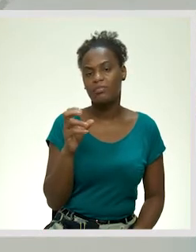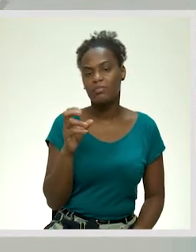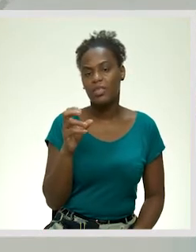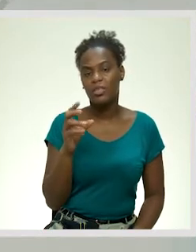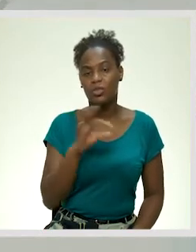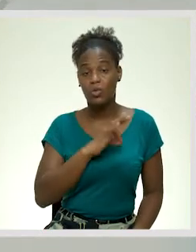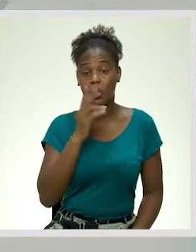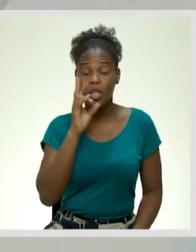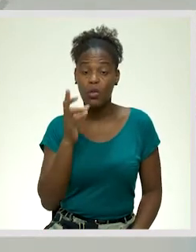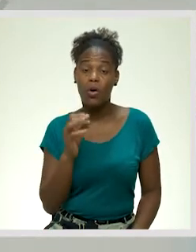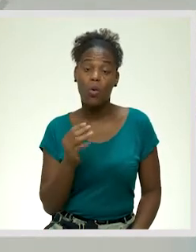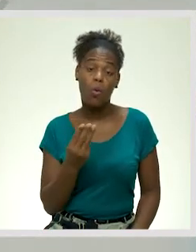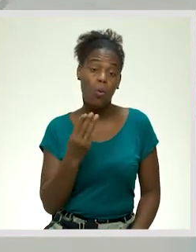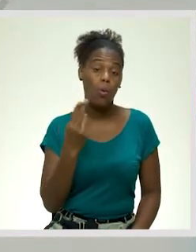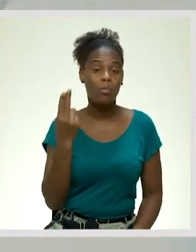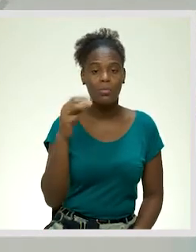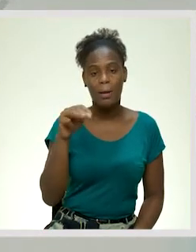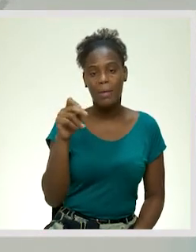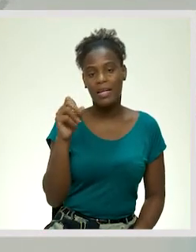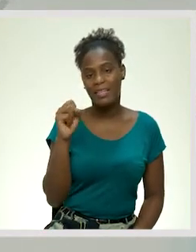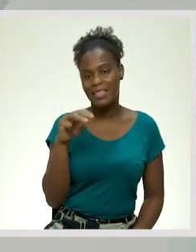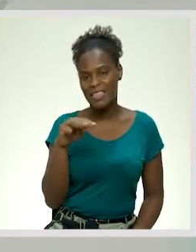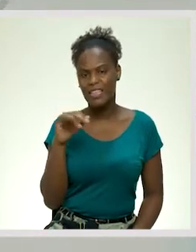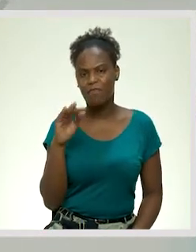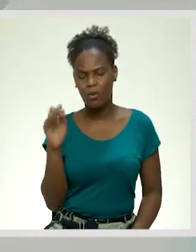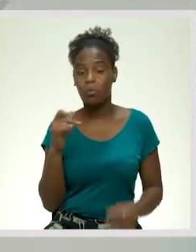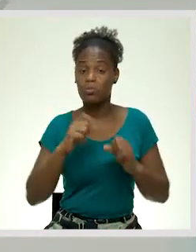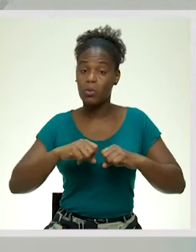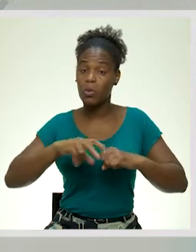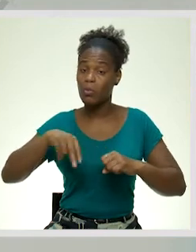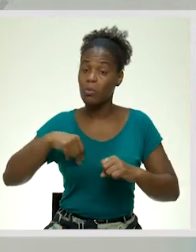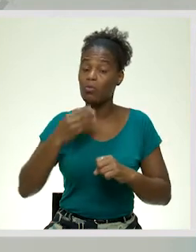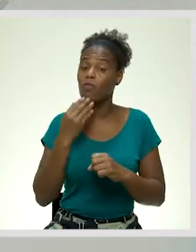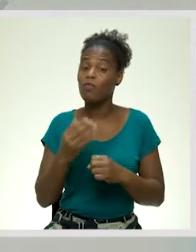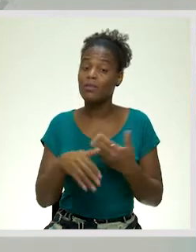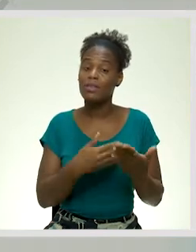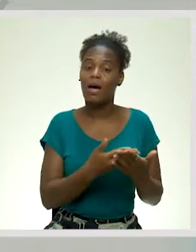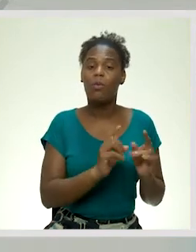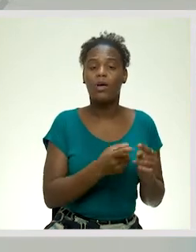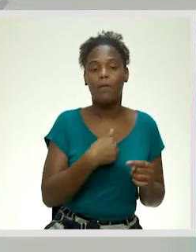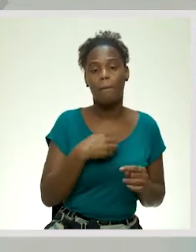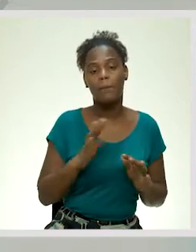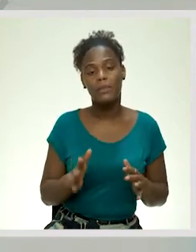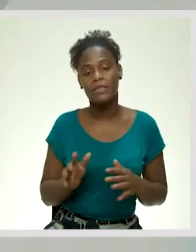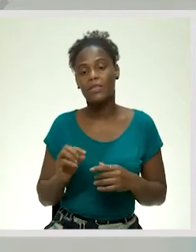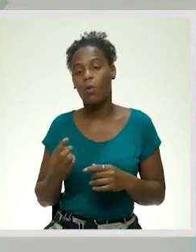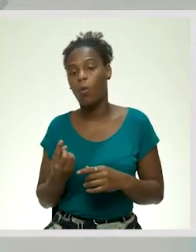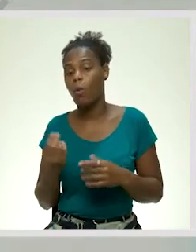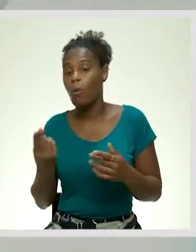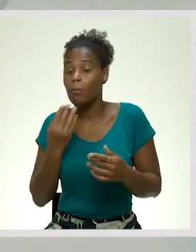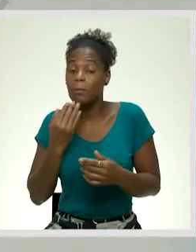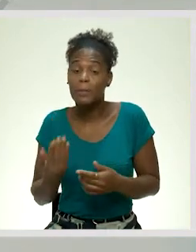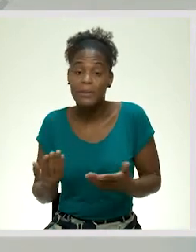magnífico que, olha, concorda comigo aqui e, se faz favor, passa-me aquilo que eu estou a precisar ou aquilo que eu estou a